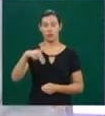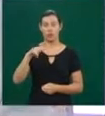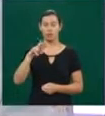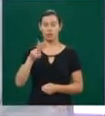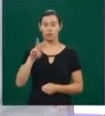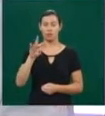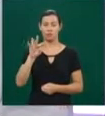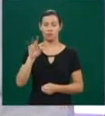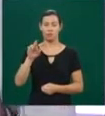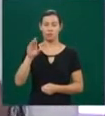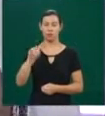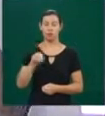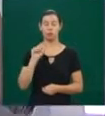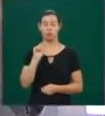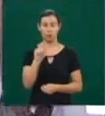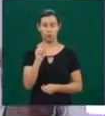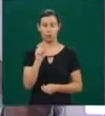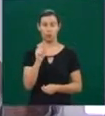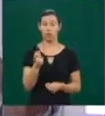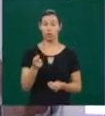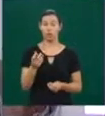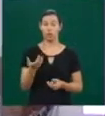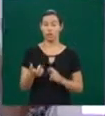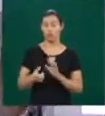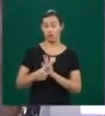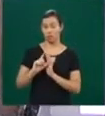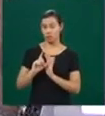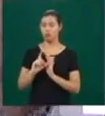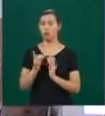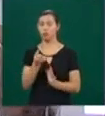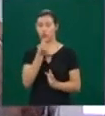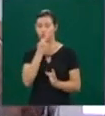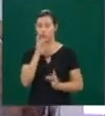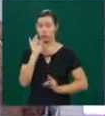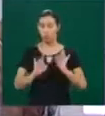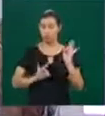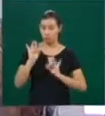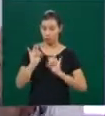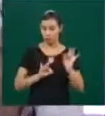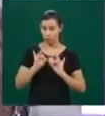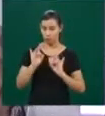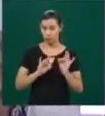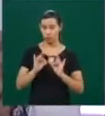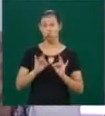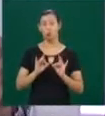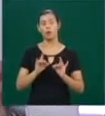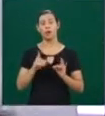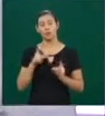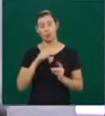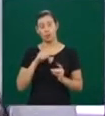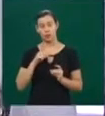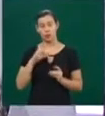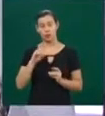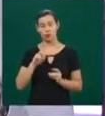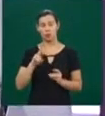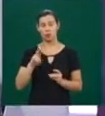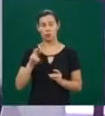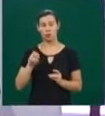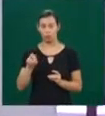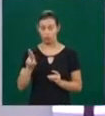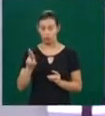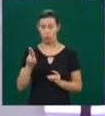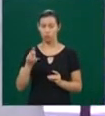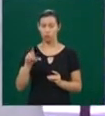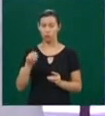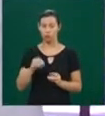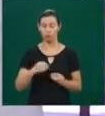para que a gente tenha a possibilidade de ter vários óvulos. A grande diferença é que quando chega na